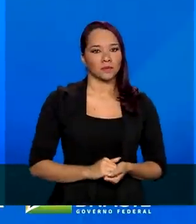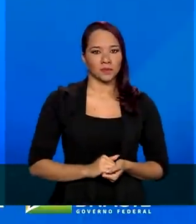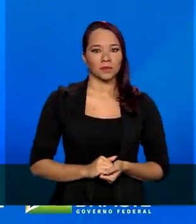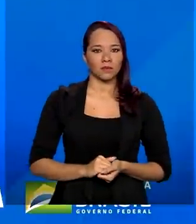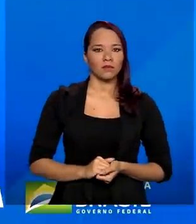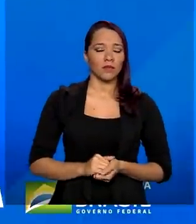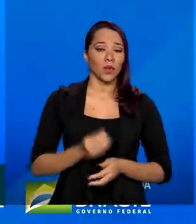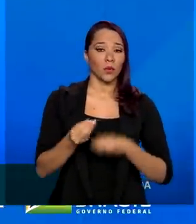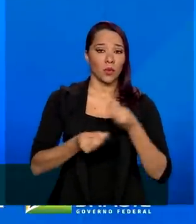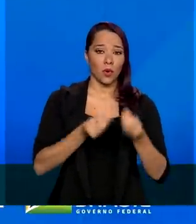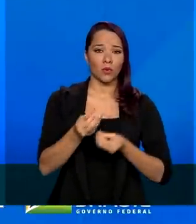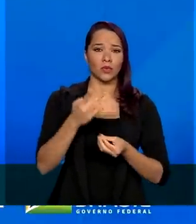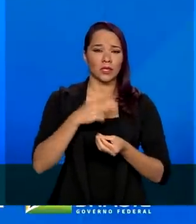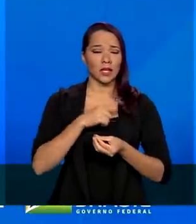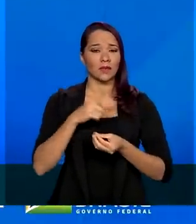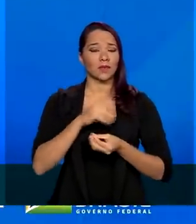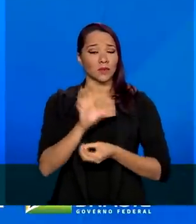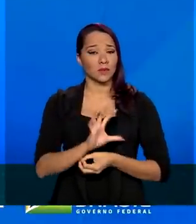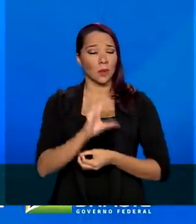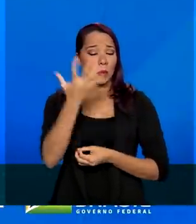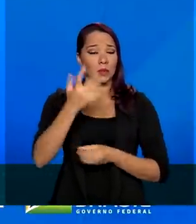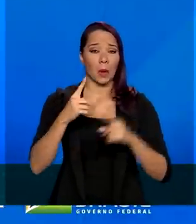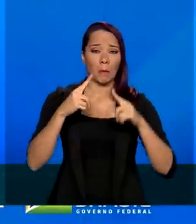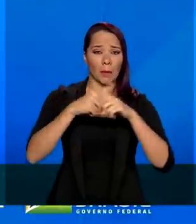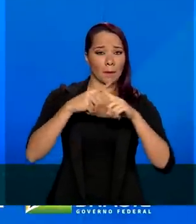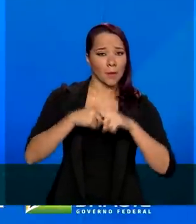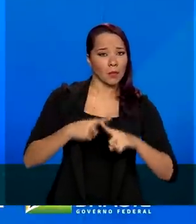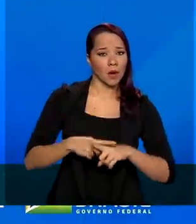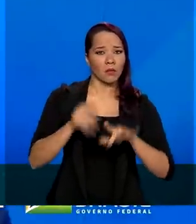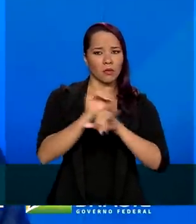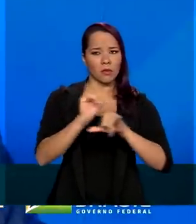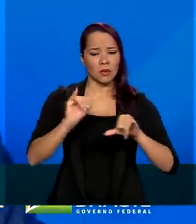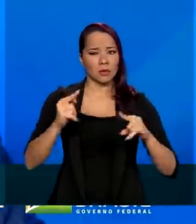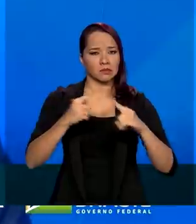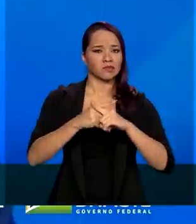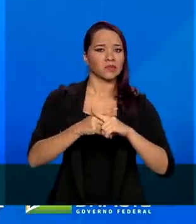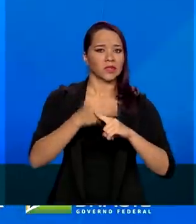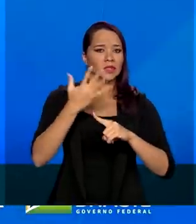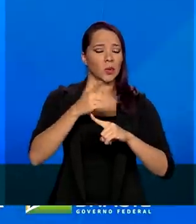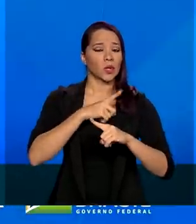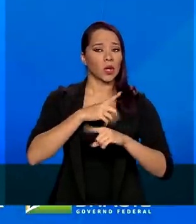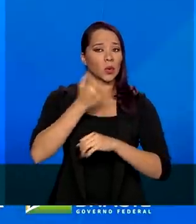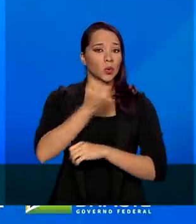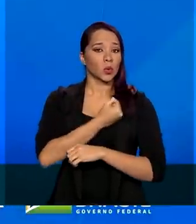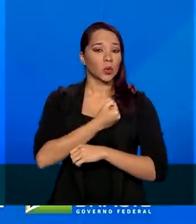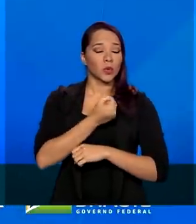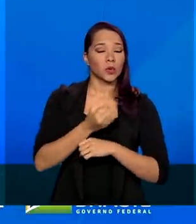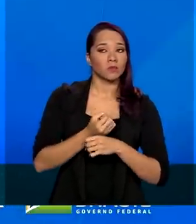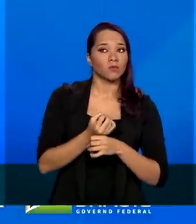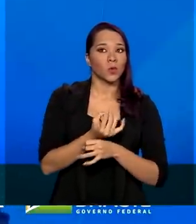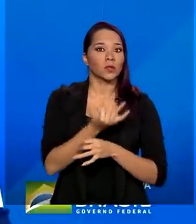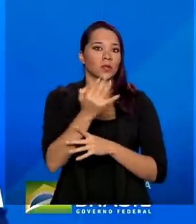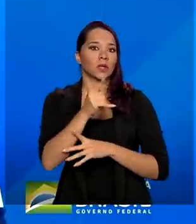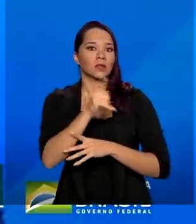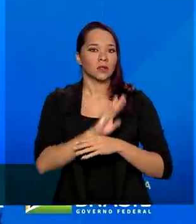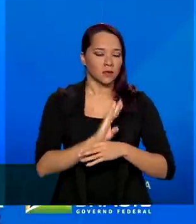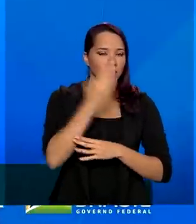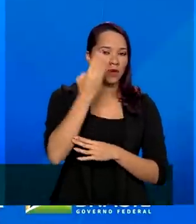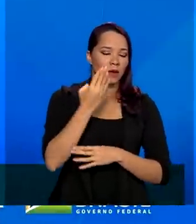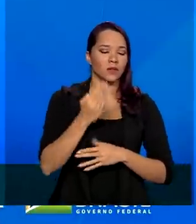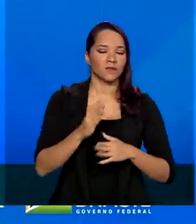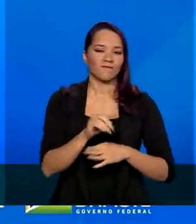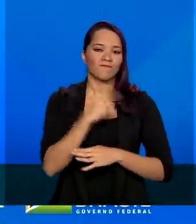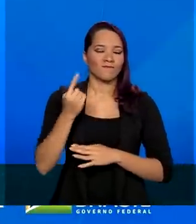essa questão de incongruência, sem que exista de uma maneira tão clara indícios de fraude, nós